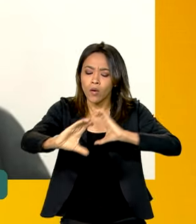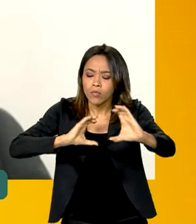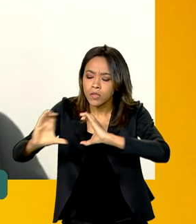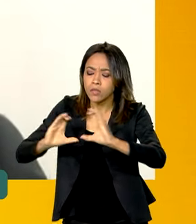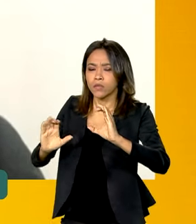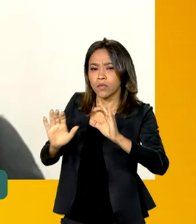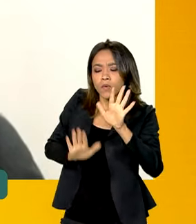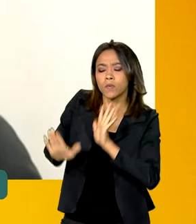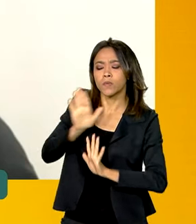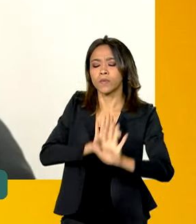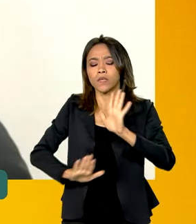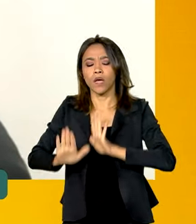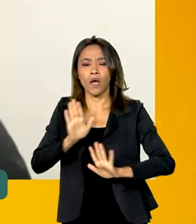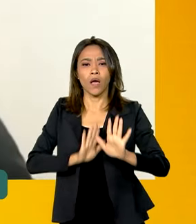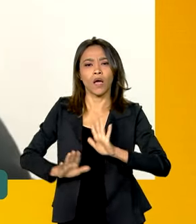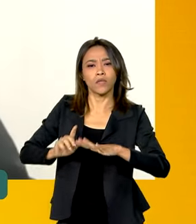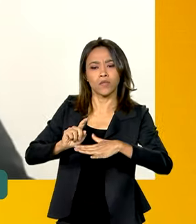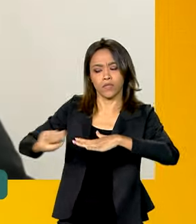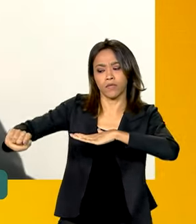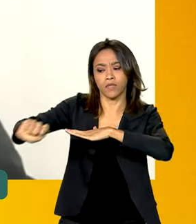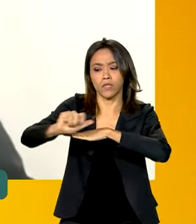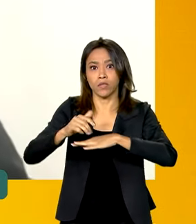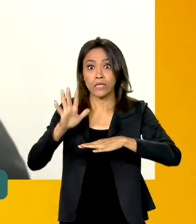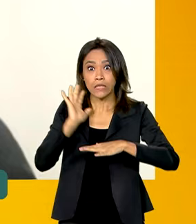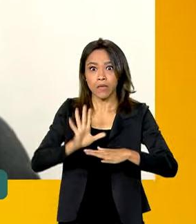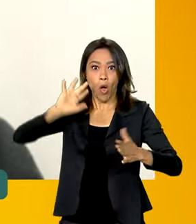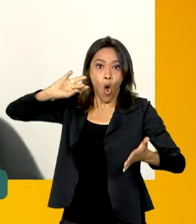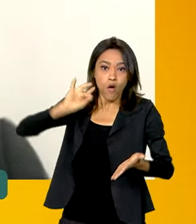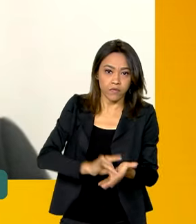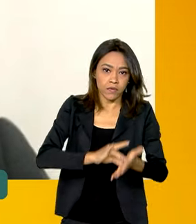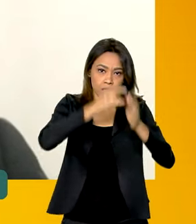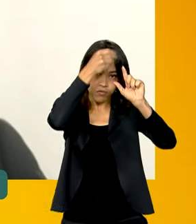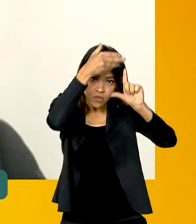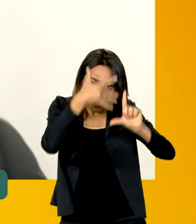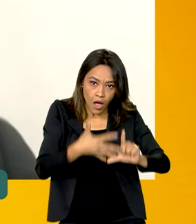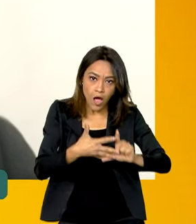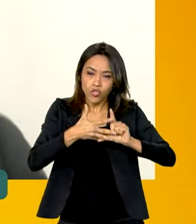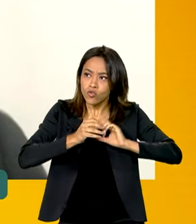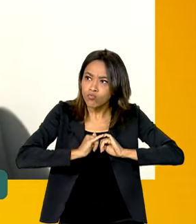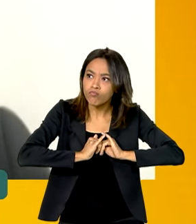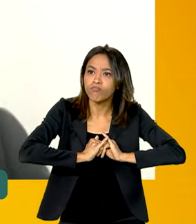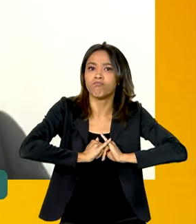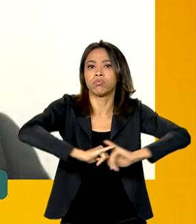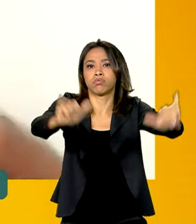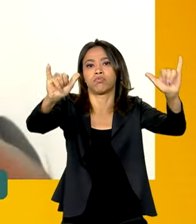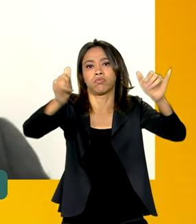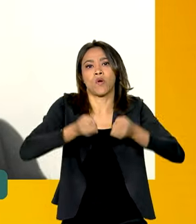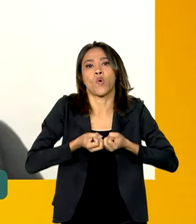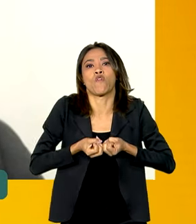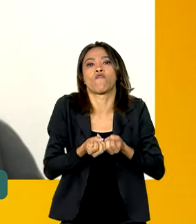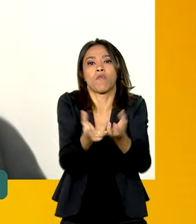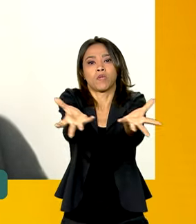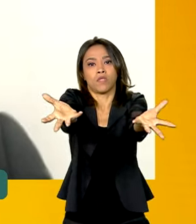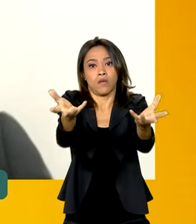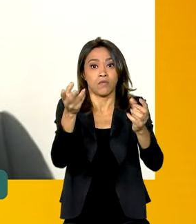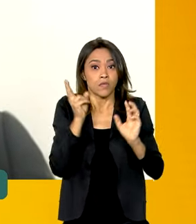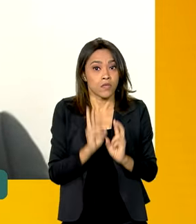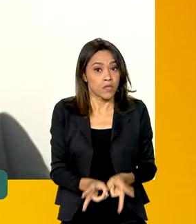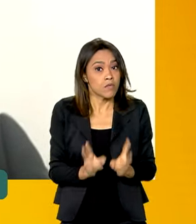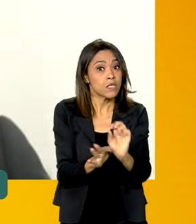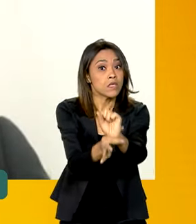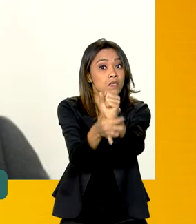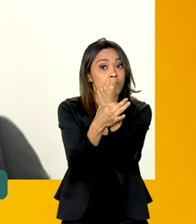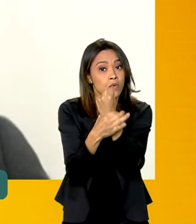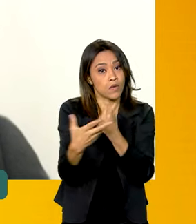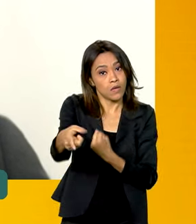cuidado em sempre divulgar o site oficial, em maneiras de tentar levar não só conhecimento, mas segurança para a